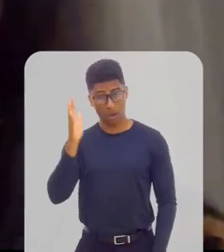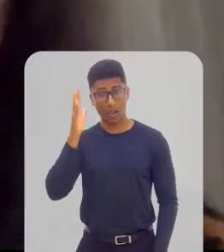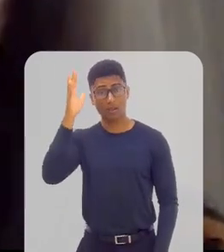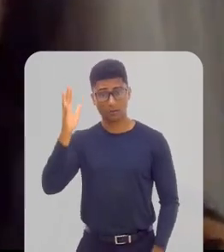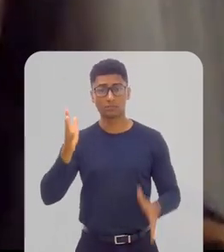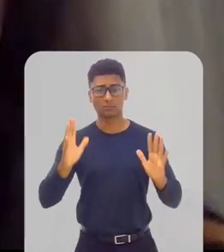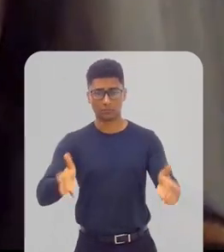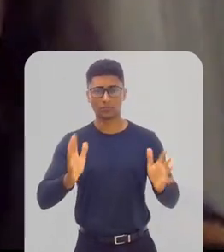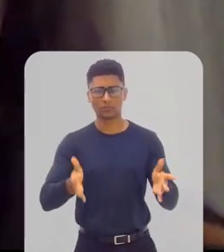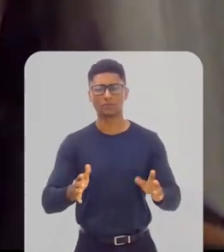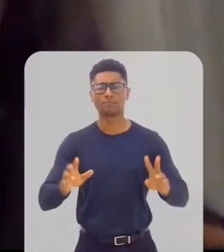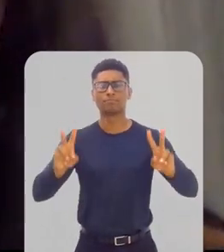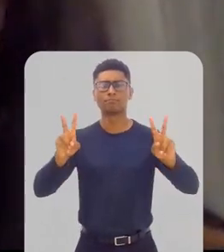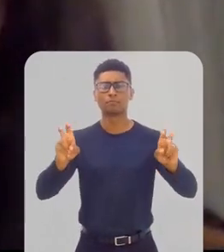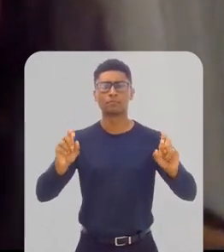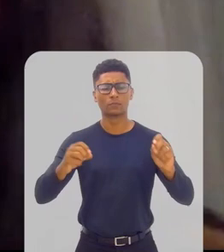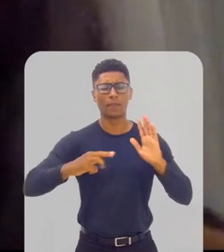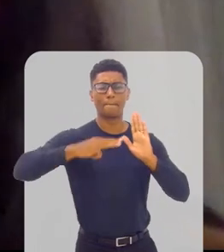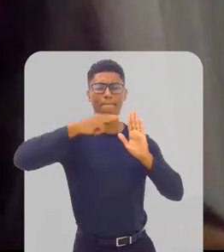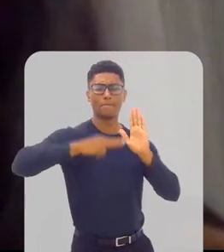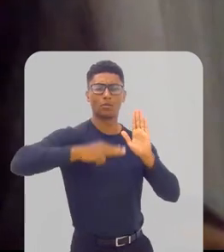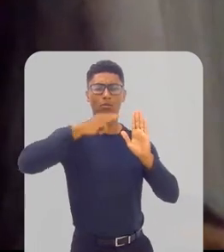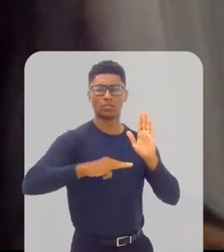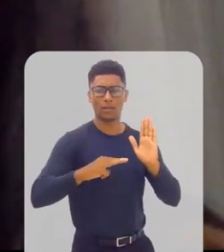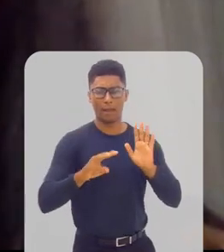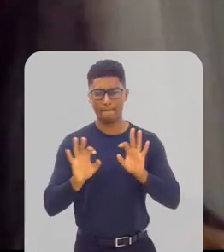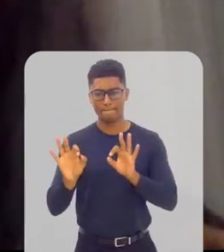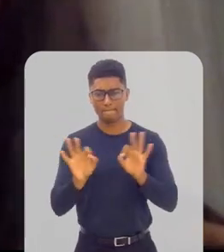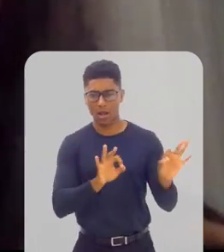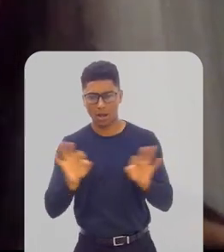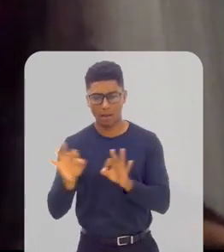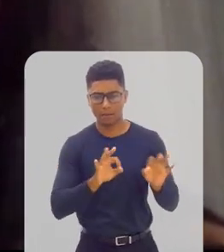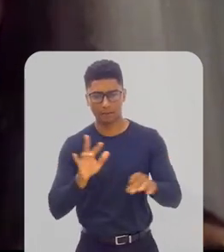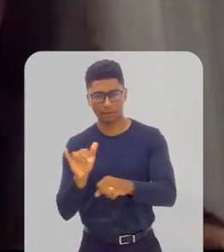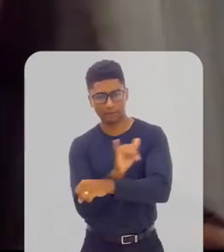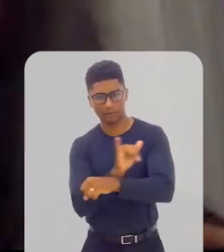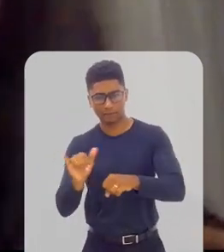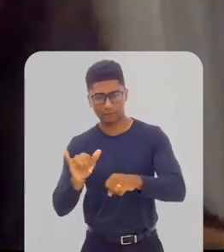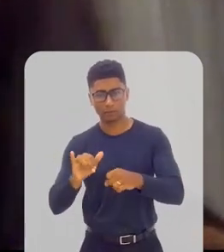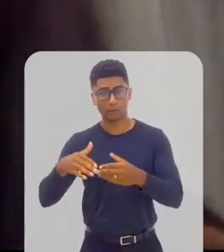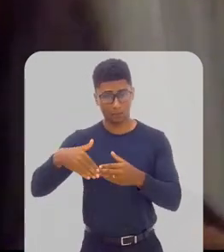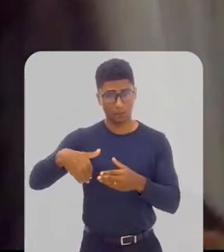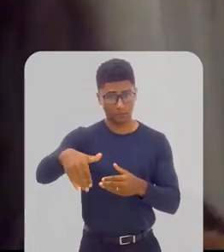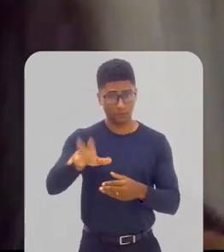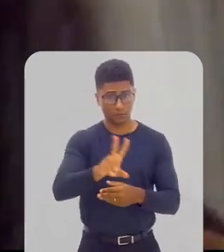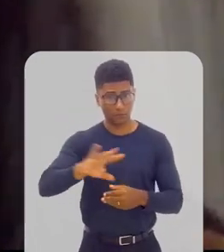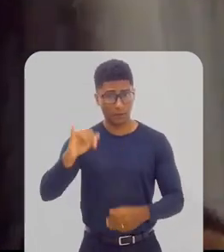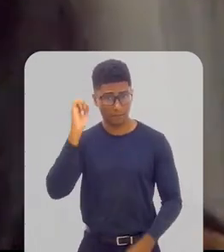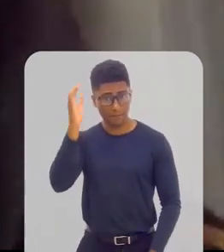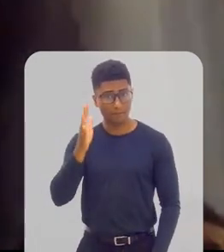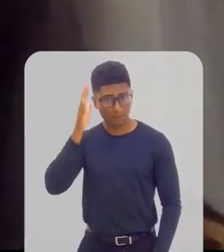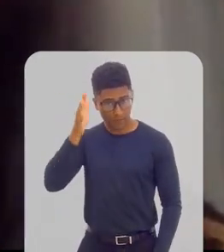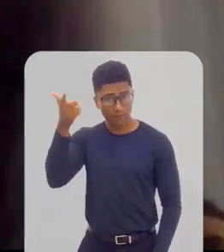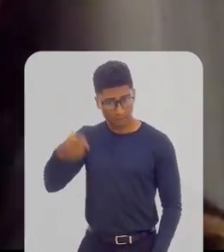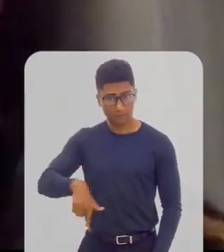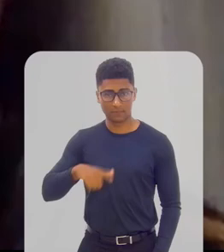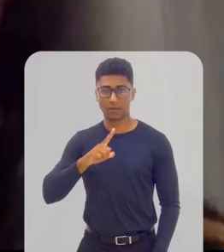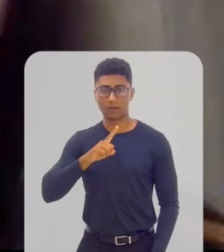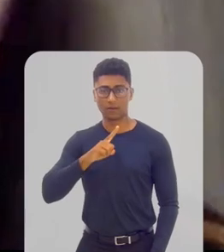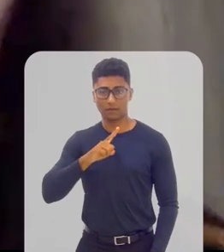justamente discutindo uma metodologia de planejamento estratégico, e vamos ter em breve outras palestras desse ciclo.